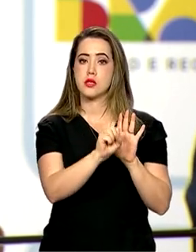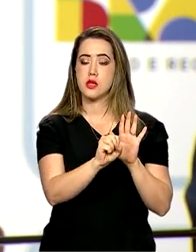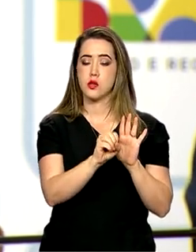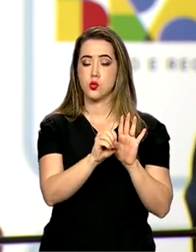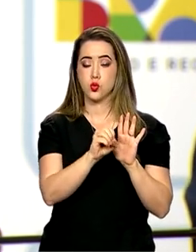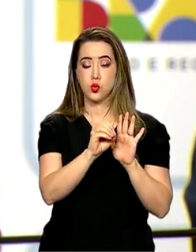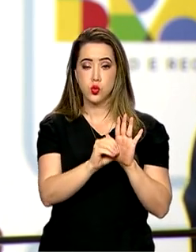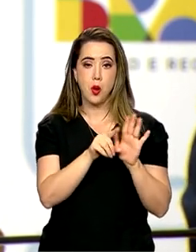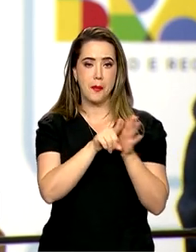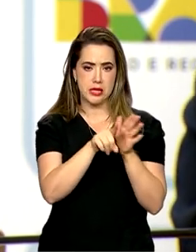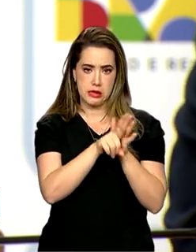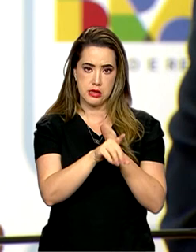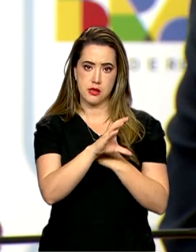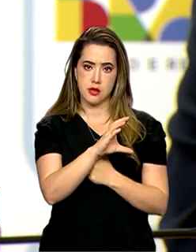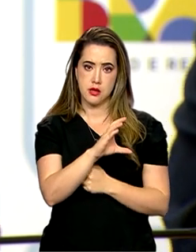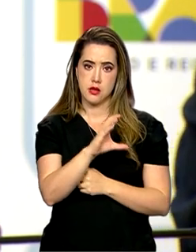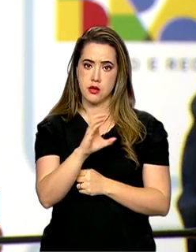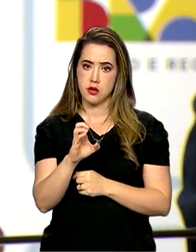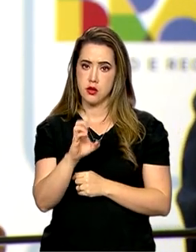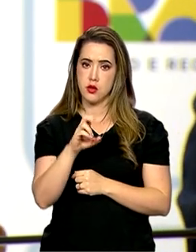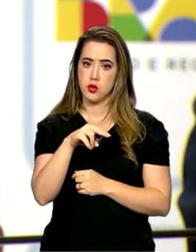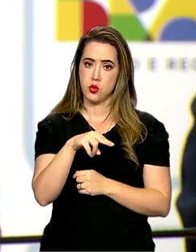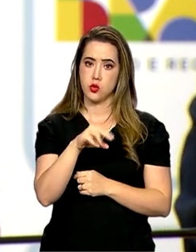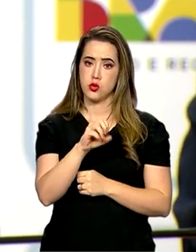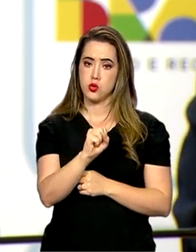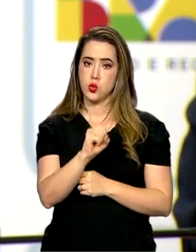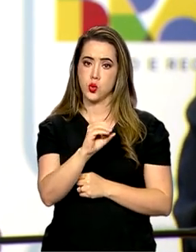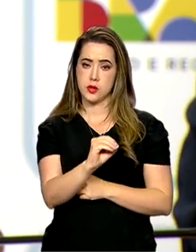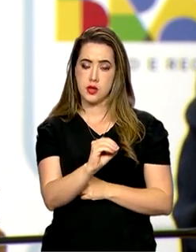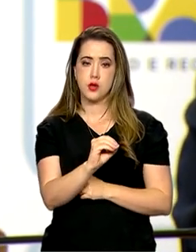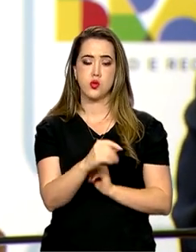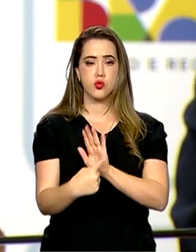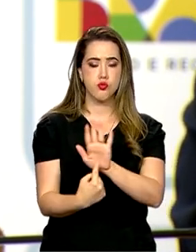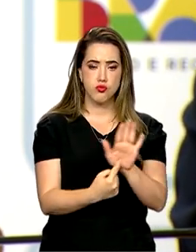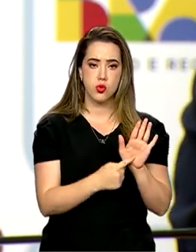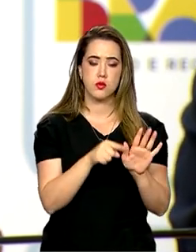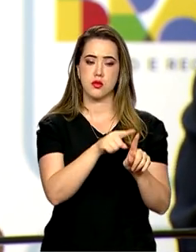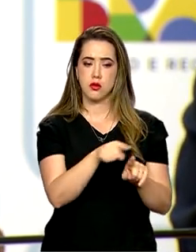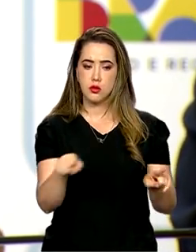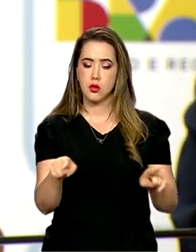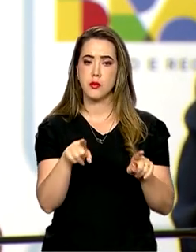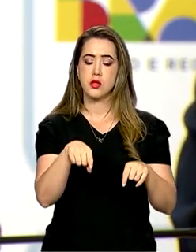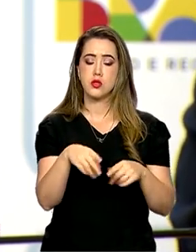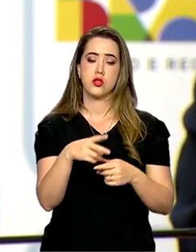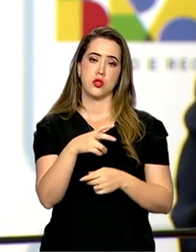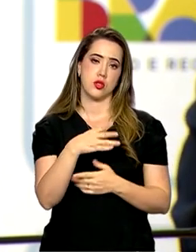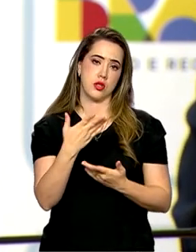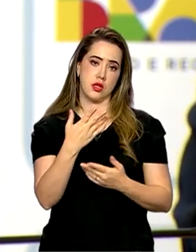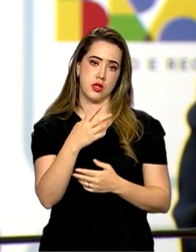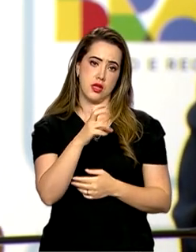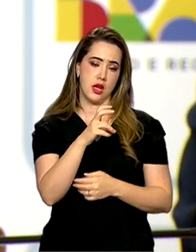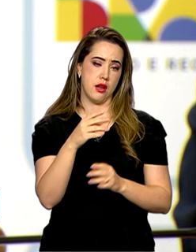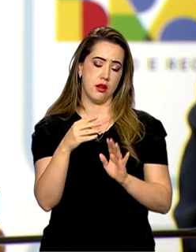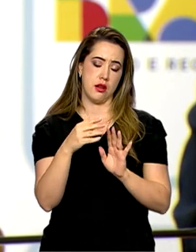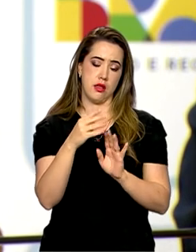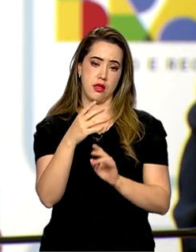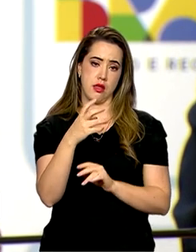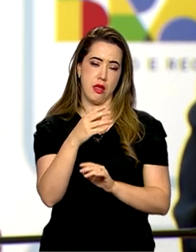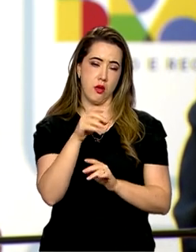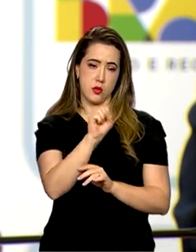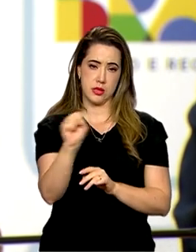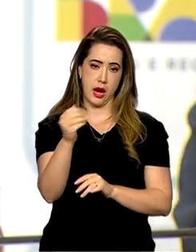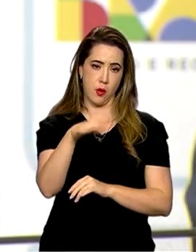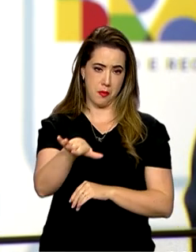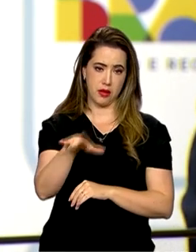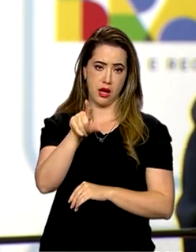com a perspectiva de que na metade desse século tenhamos 40% da população